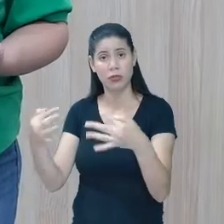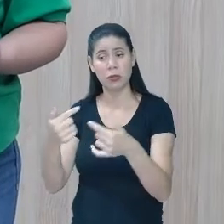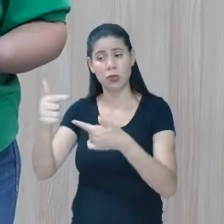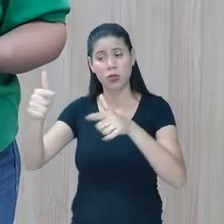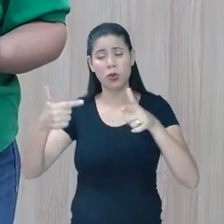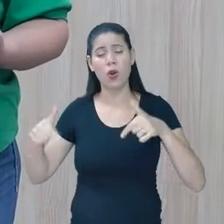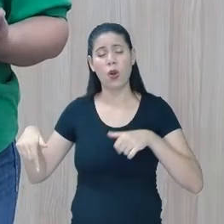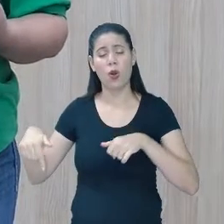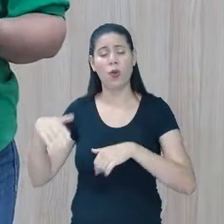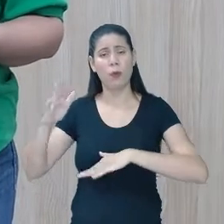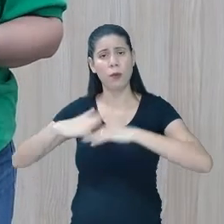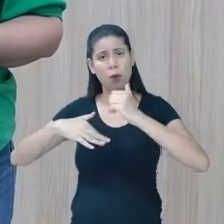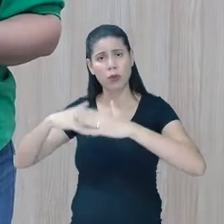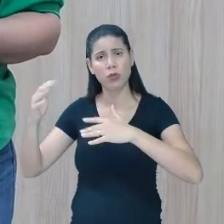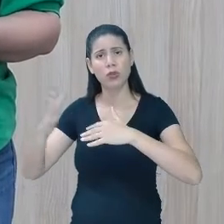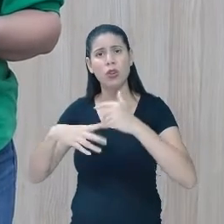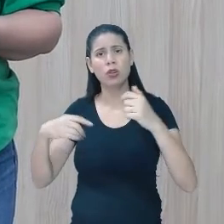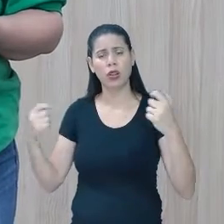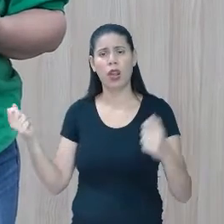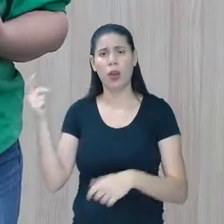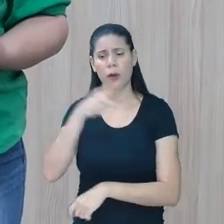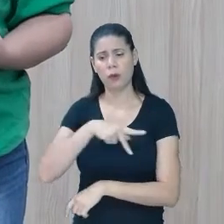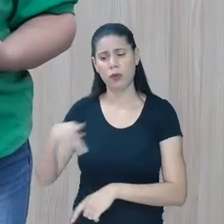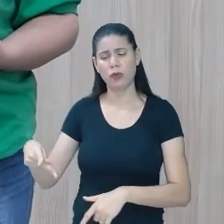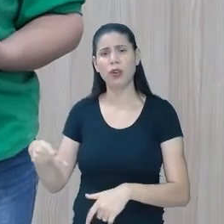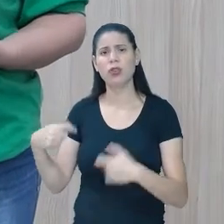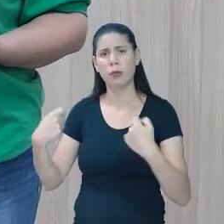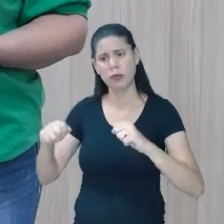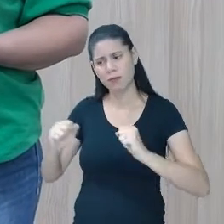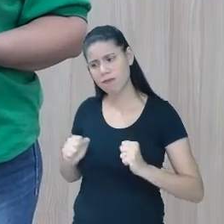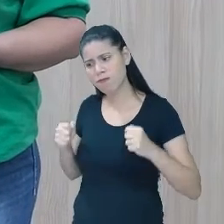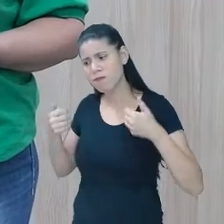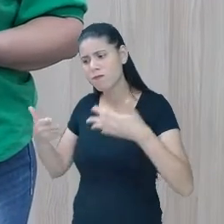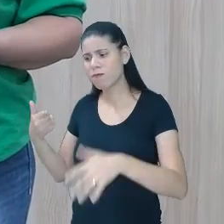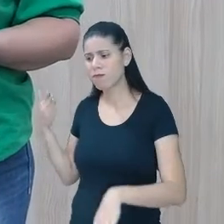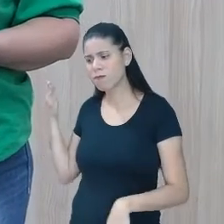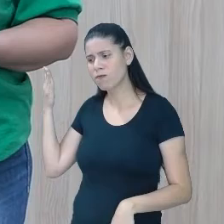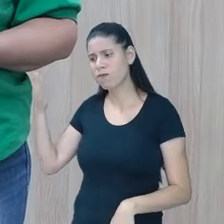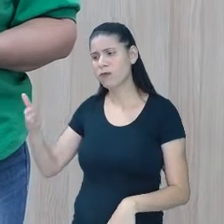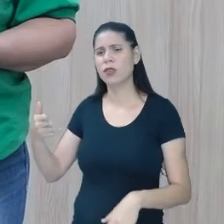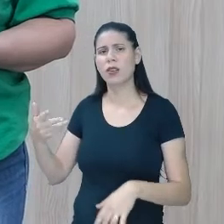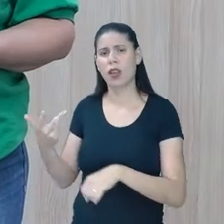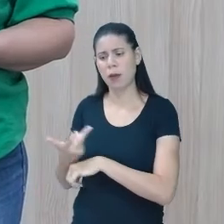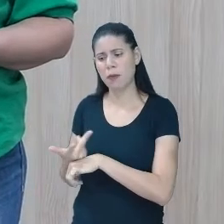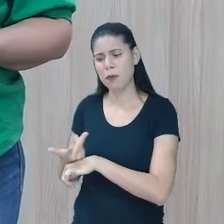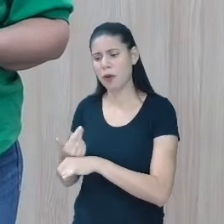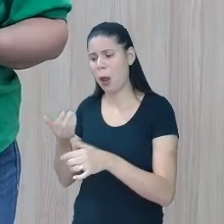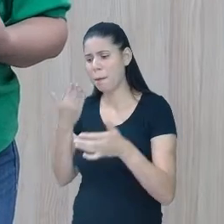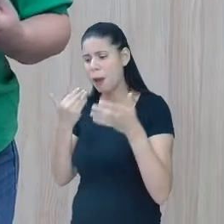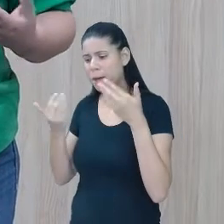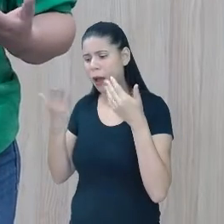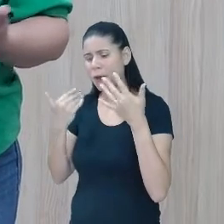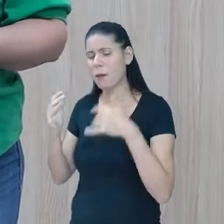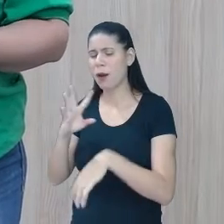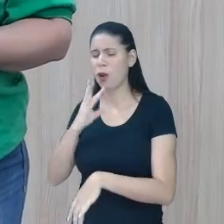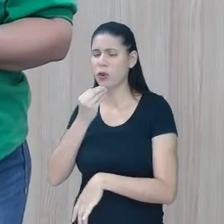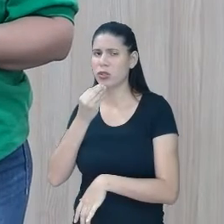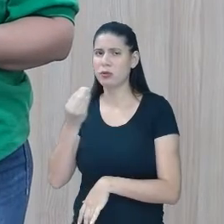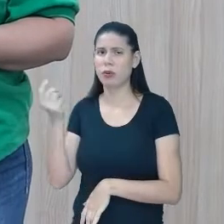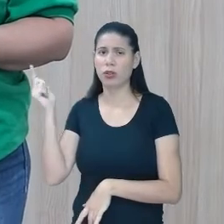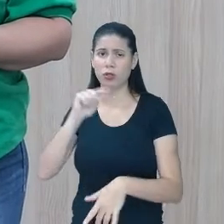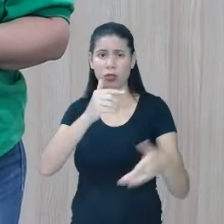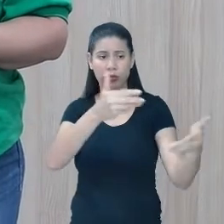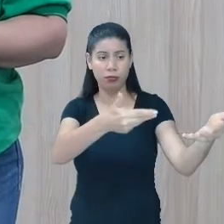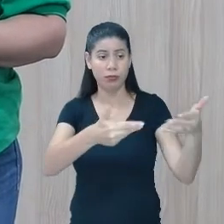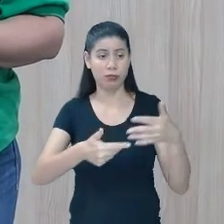profissionais. O professor tem que partir de você, professor, essa busca para acolher esse